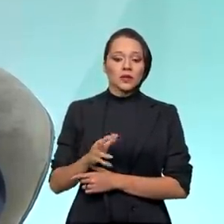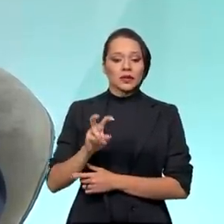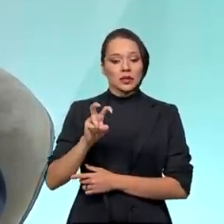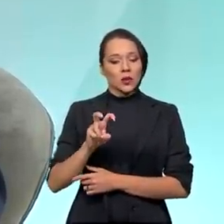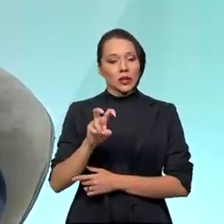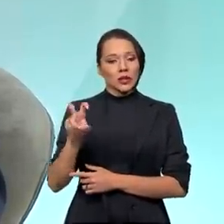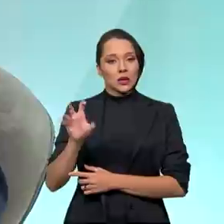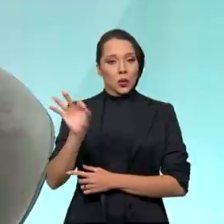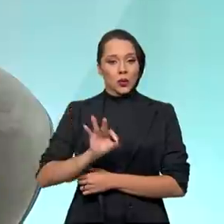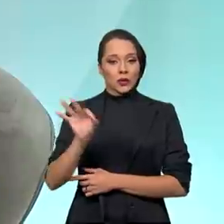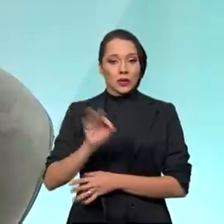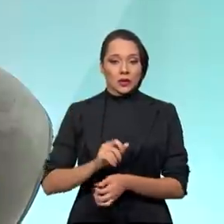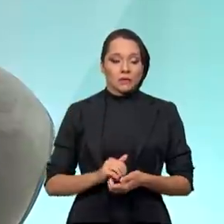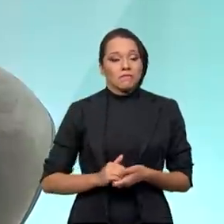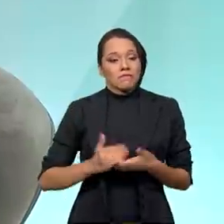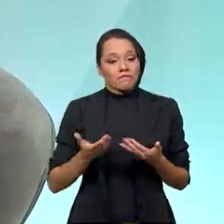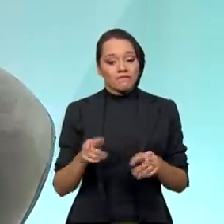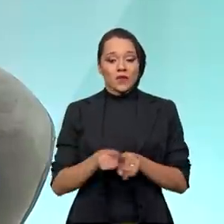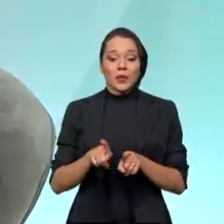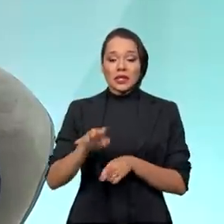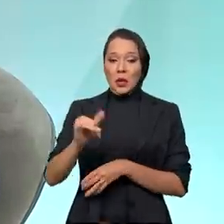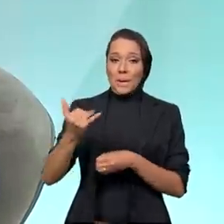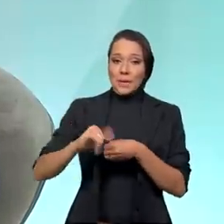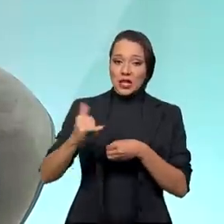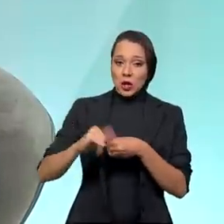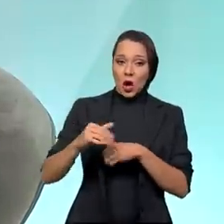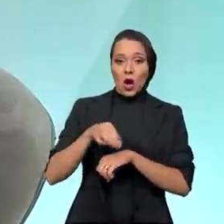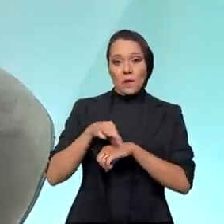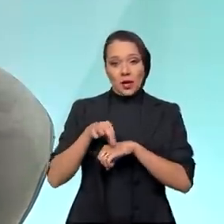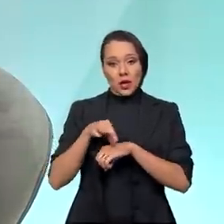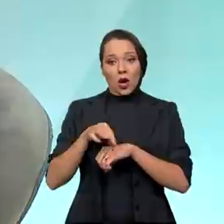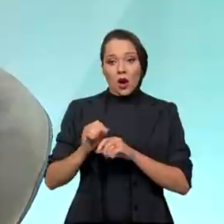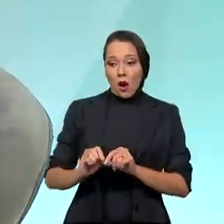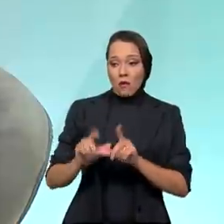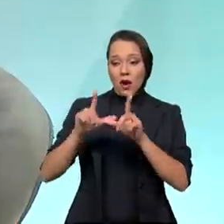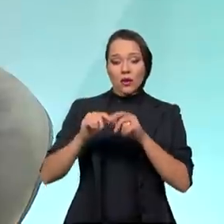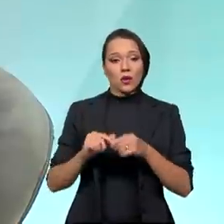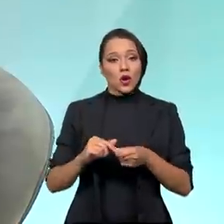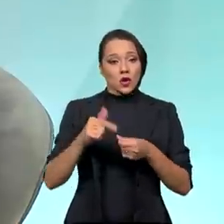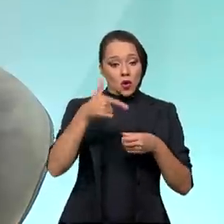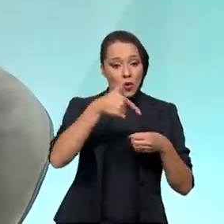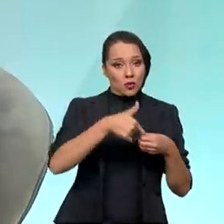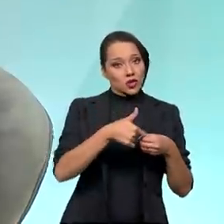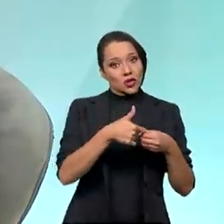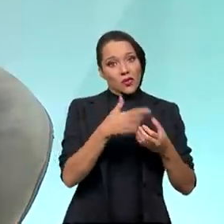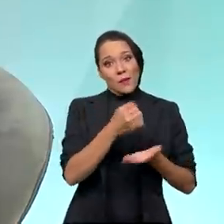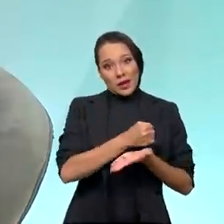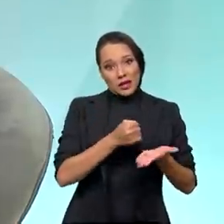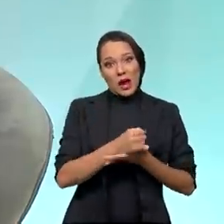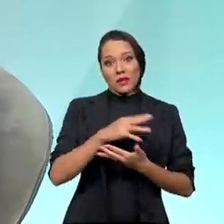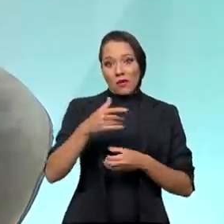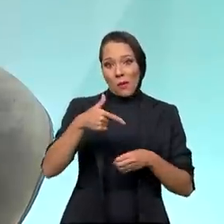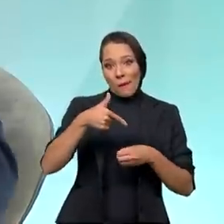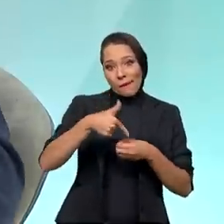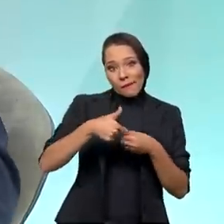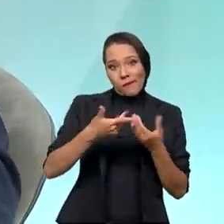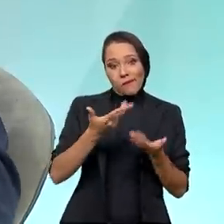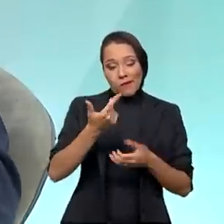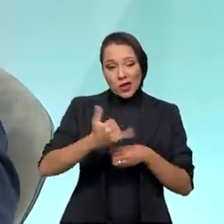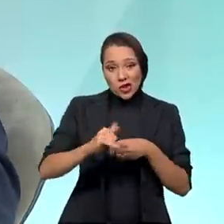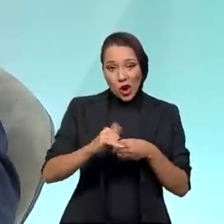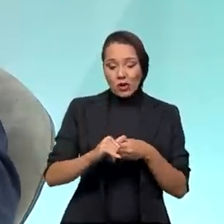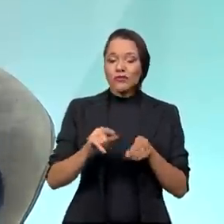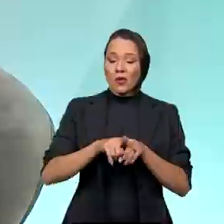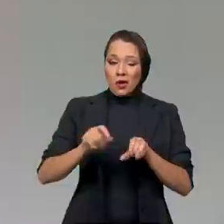55%. E é claro que se o petróleo aumenta e o combustível é derivado do petróleo, o combustível também